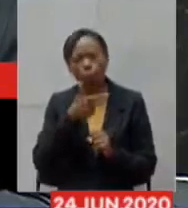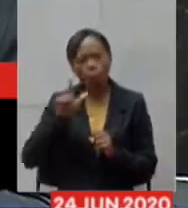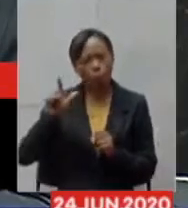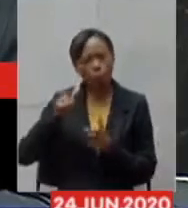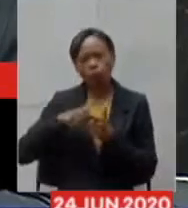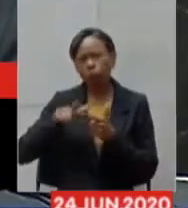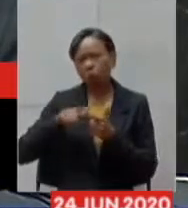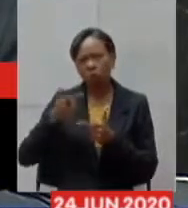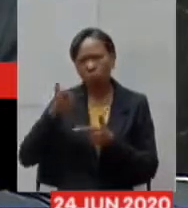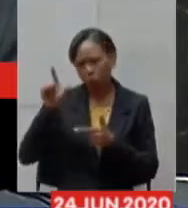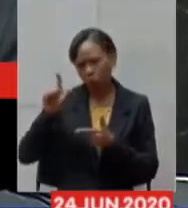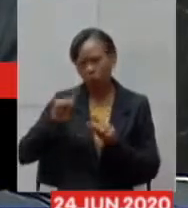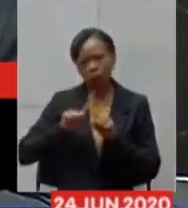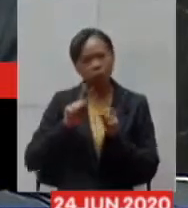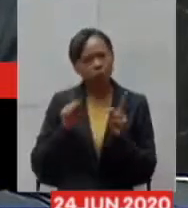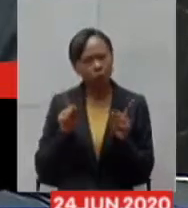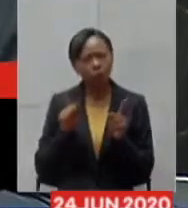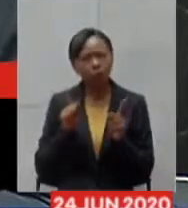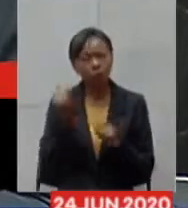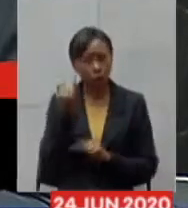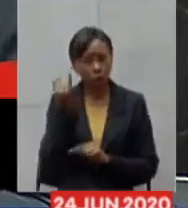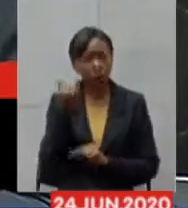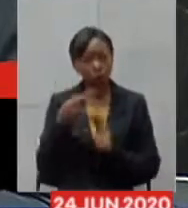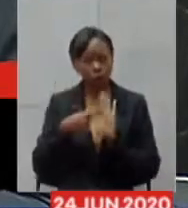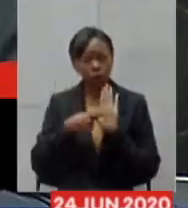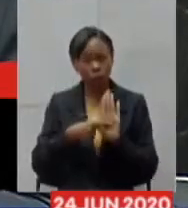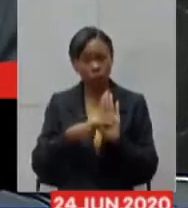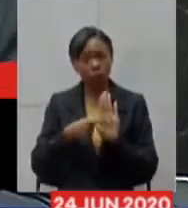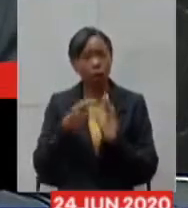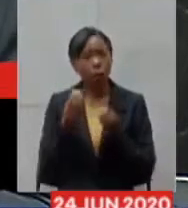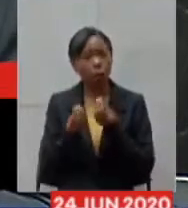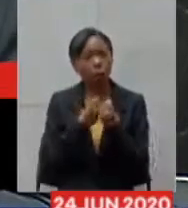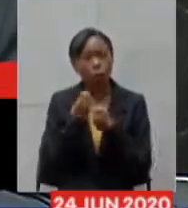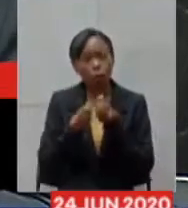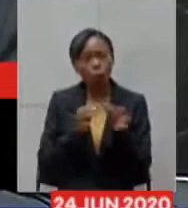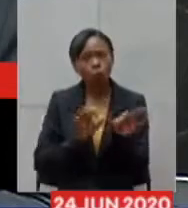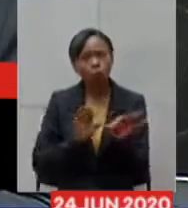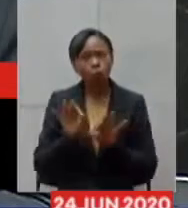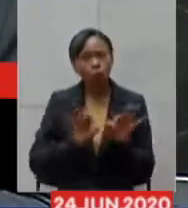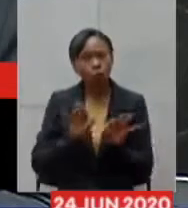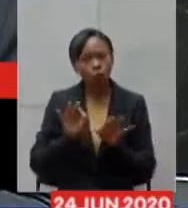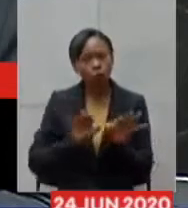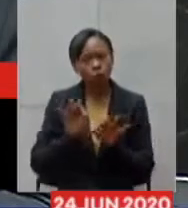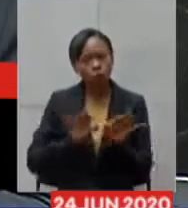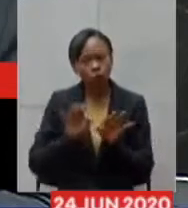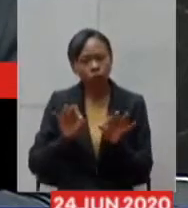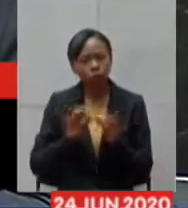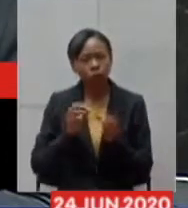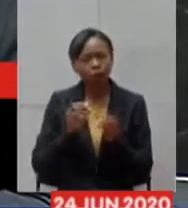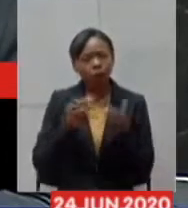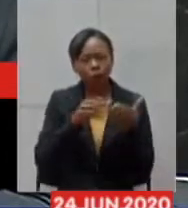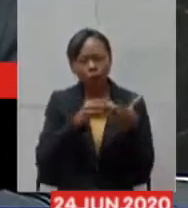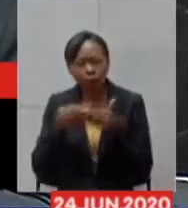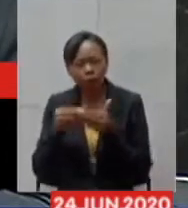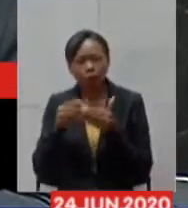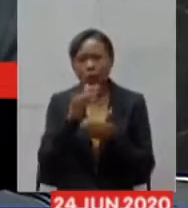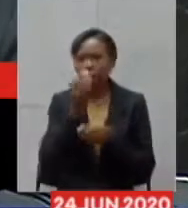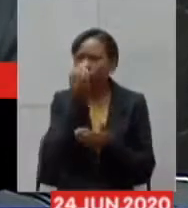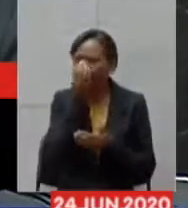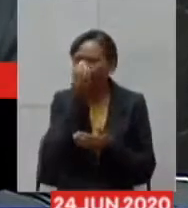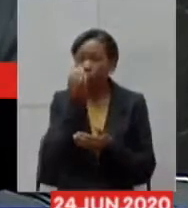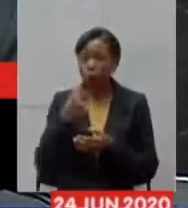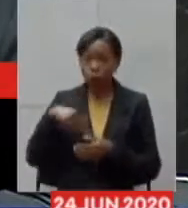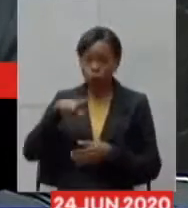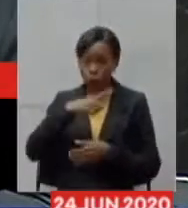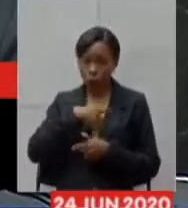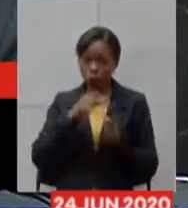isso é até interessante aqui ressaltar como tem sido feita a lógica de distribuição de respiradores o que nós fazemos no estado